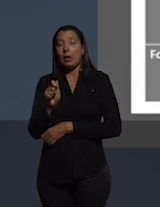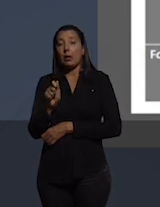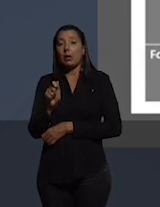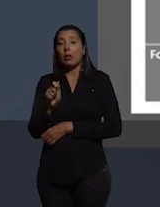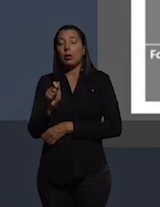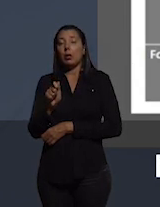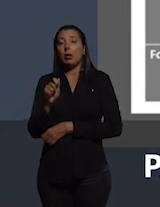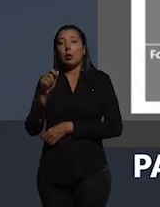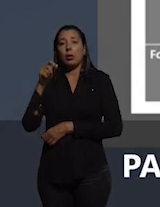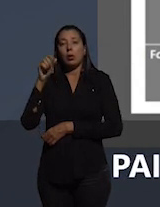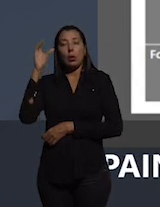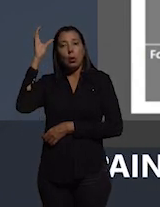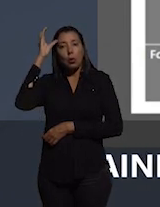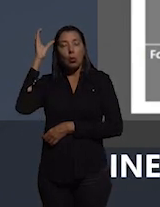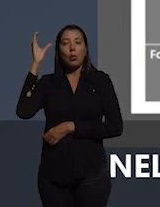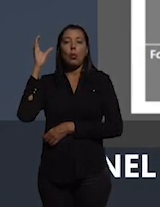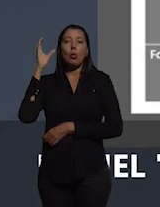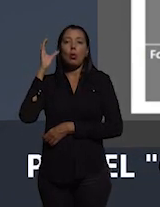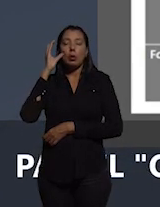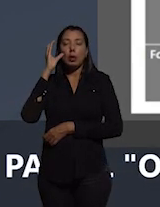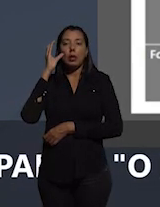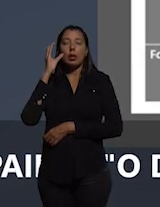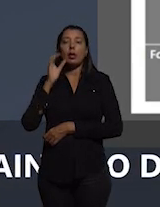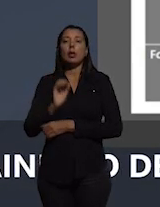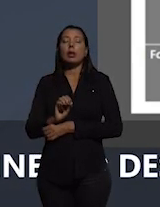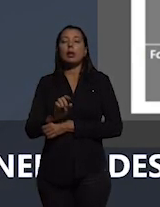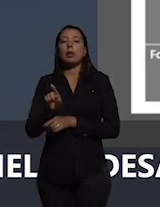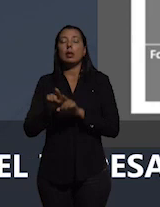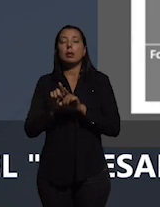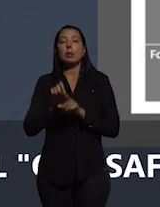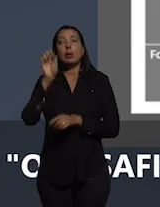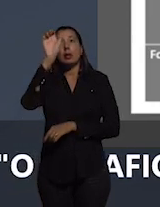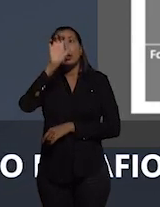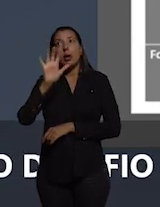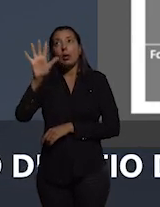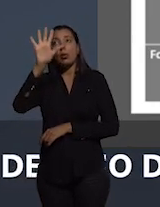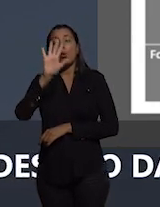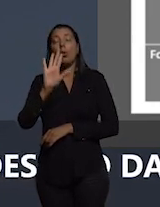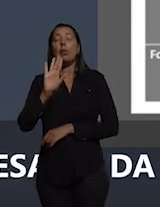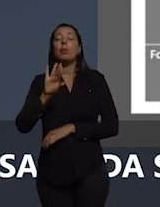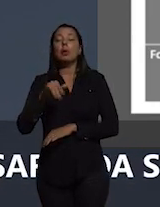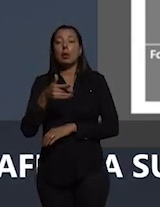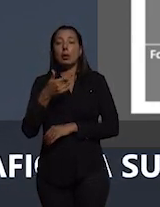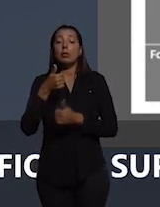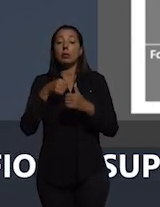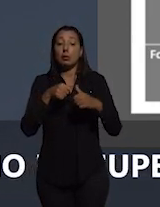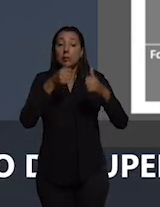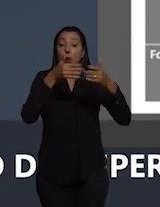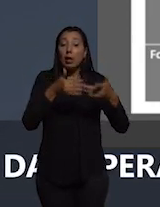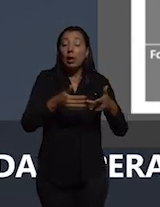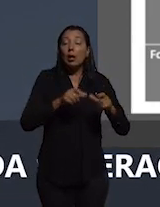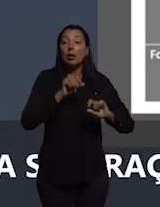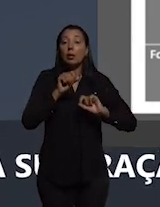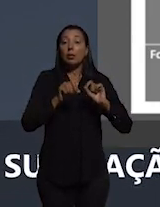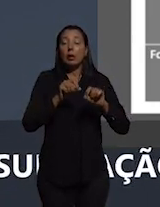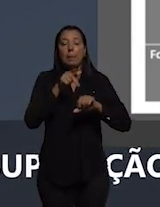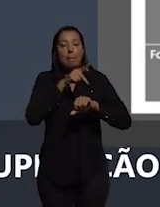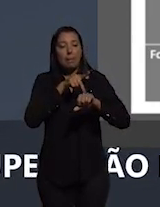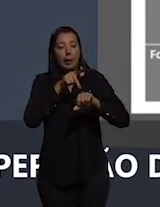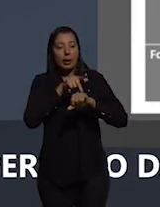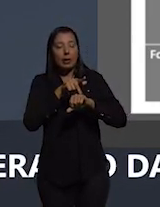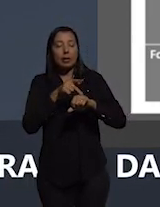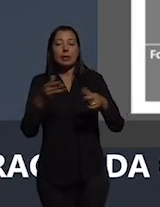na Ásia e a Estônia e a Geórgia na Europa claro que eu estou falando de países que